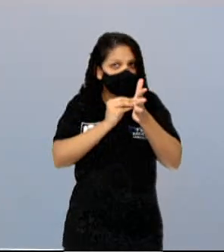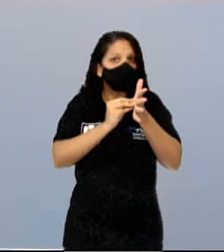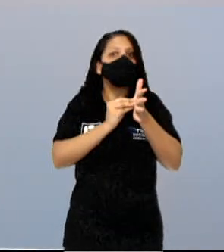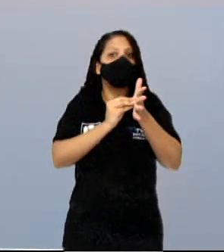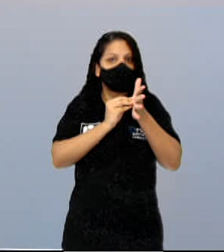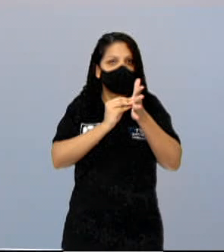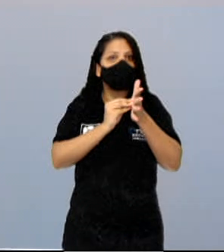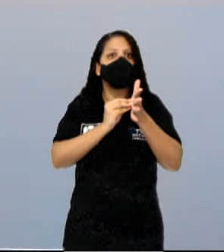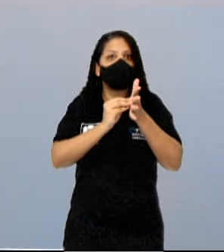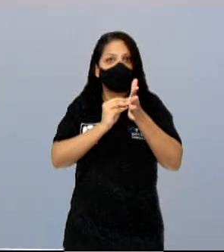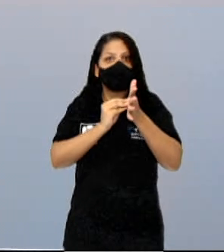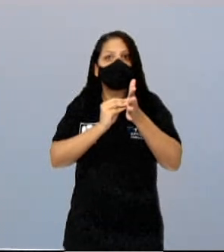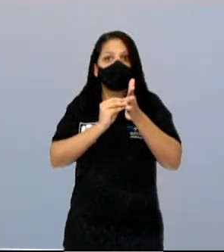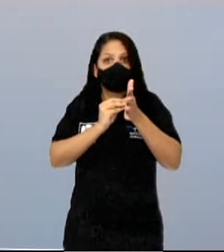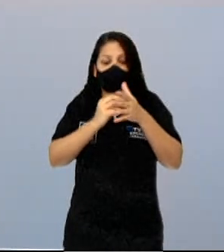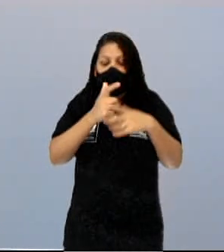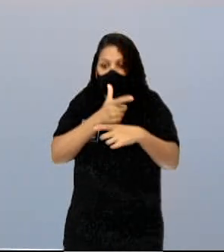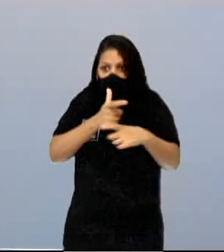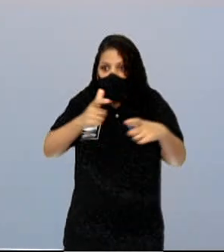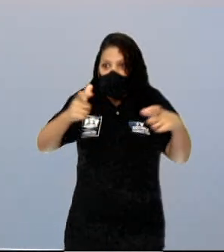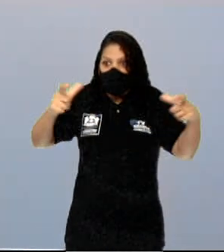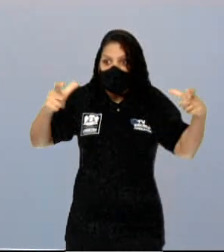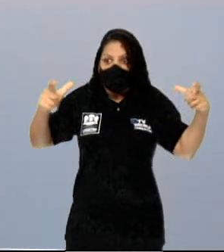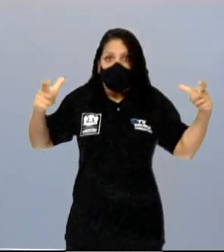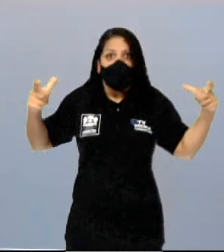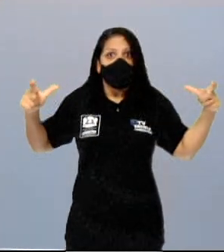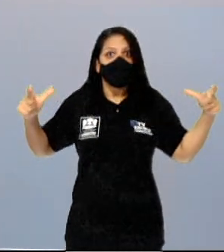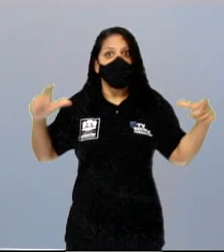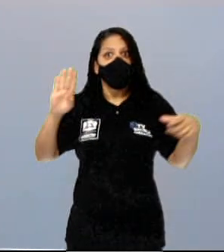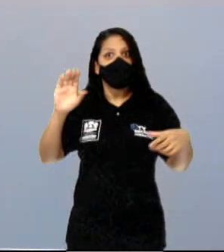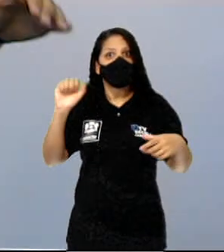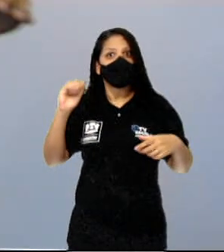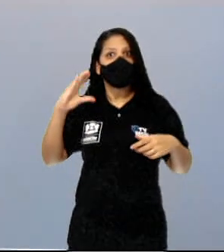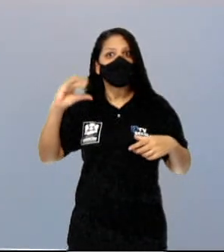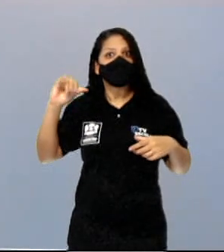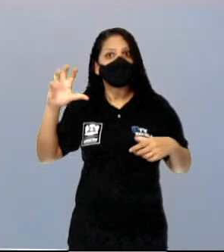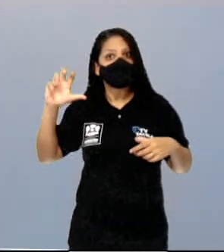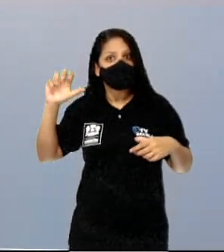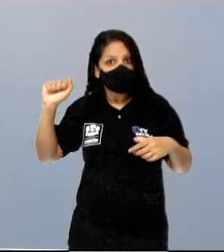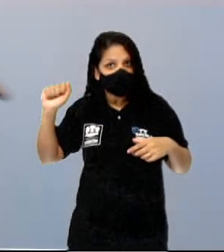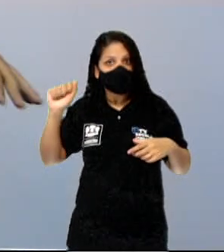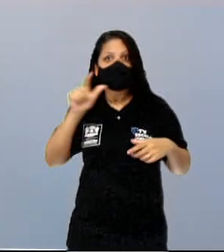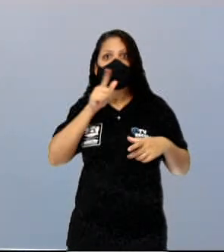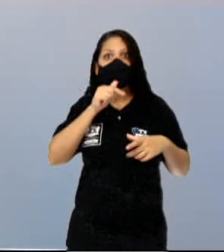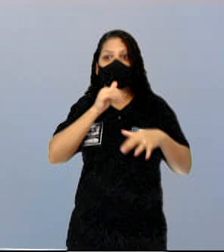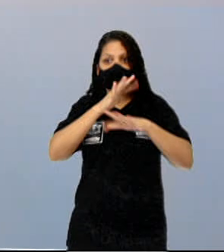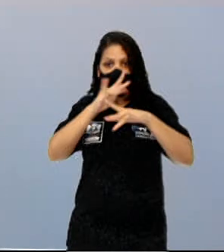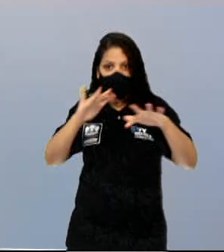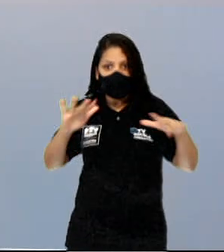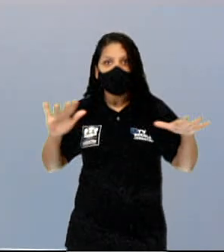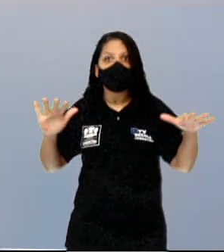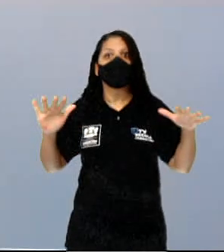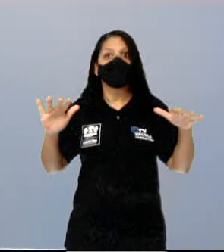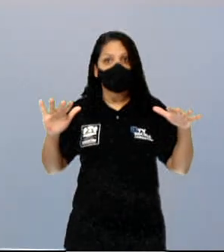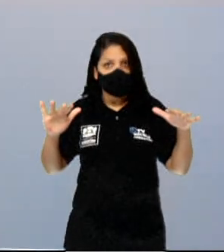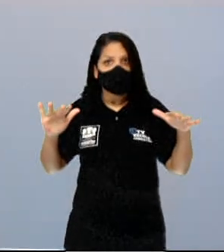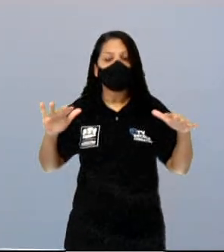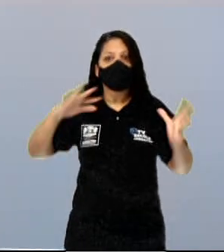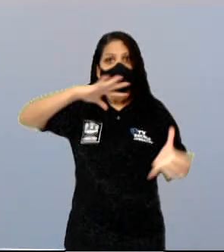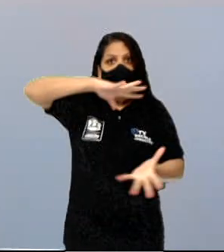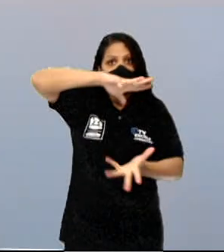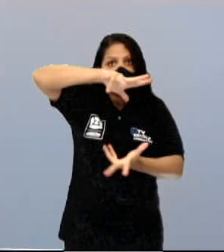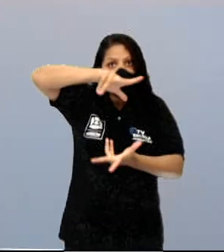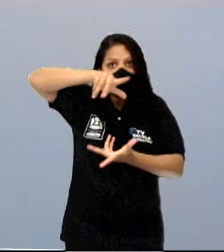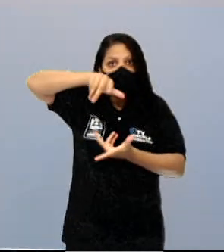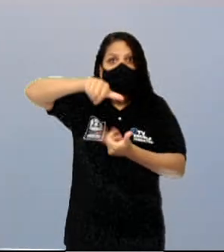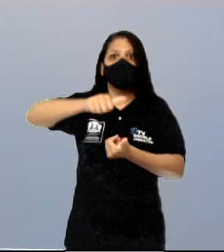corresponde à maior bacia hidrográfica do planeta. É muita água, gente. E ali, pertinho